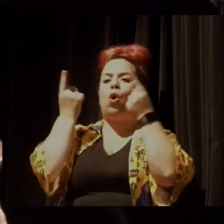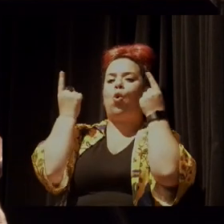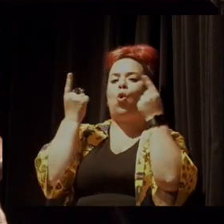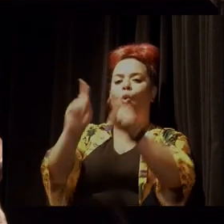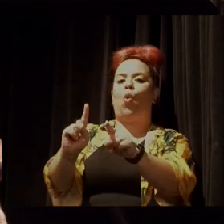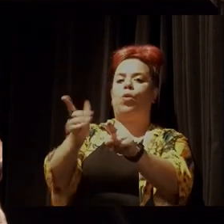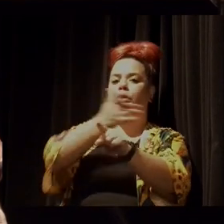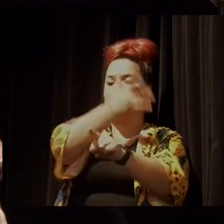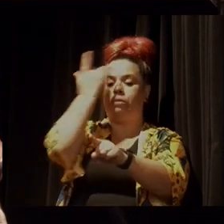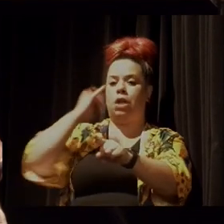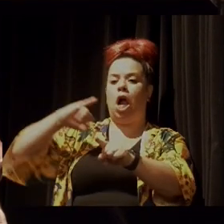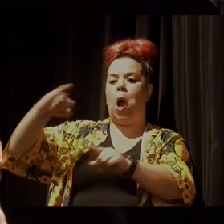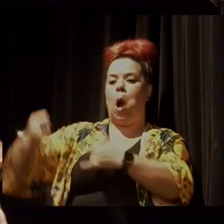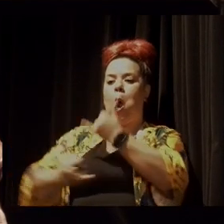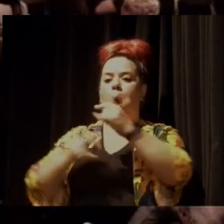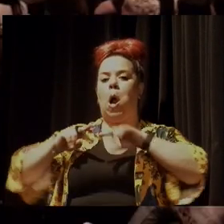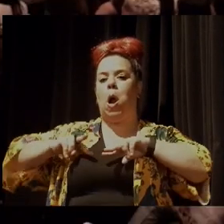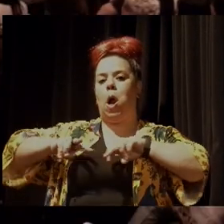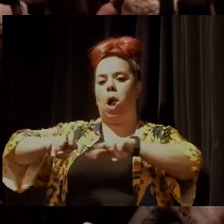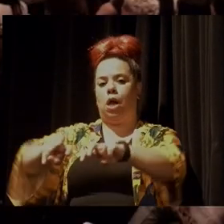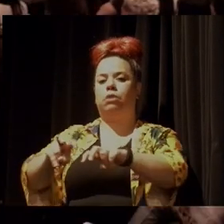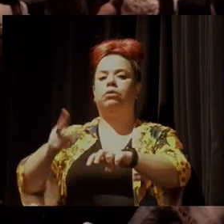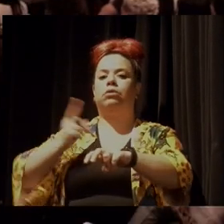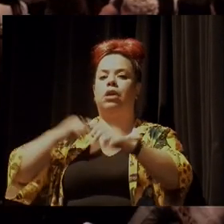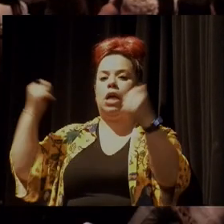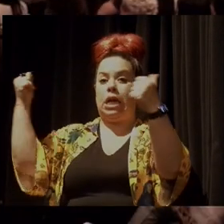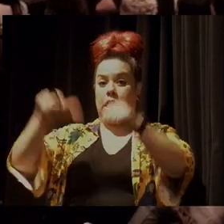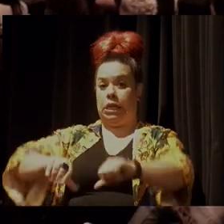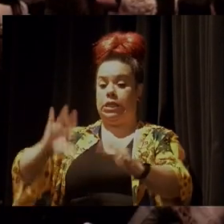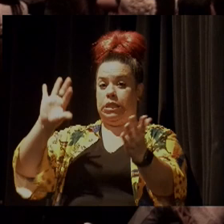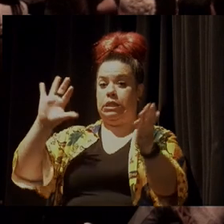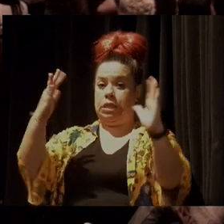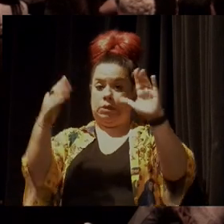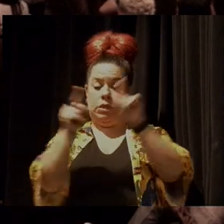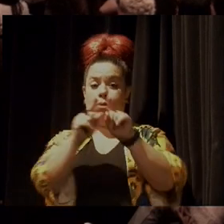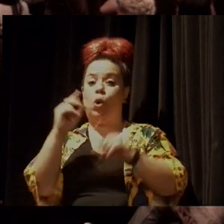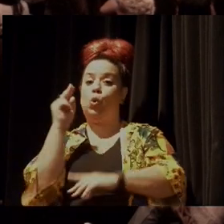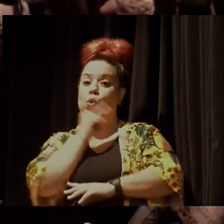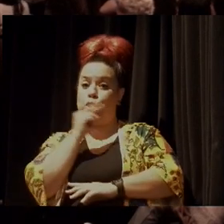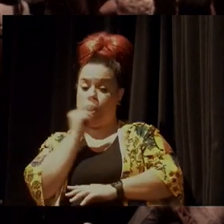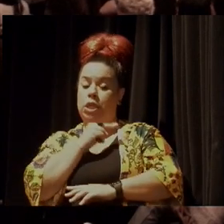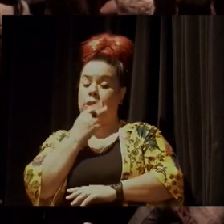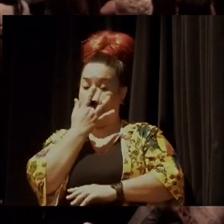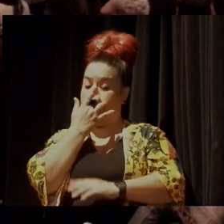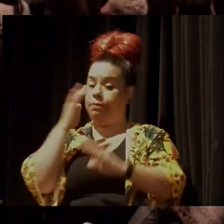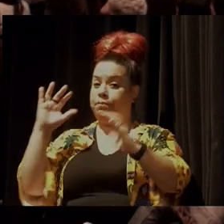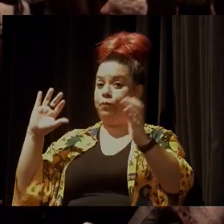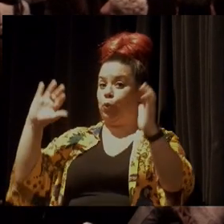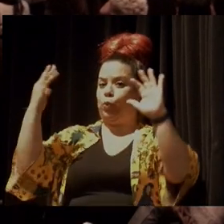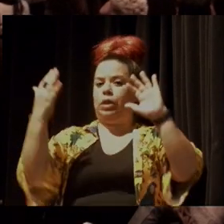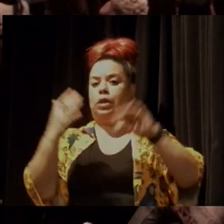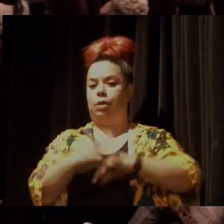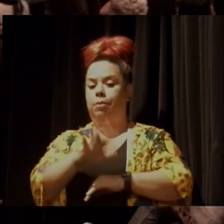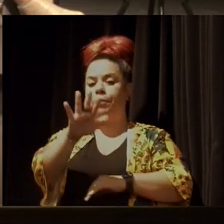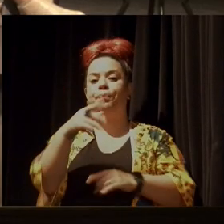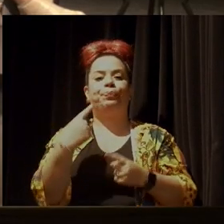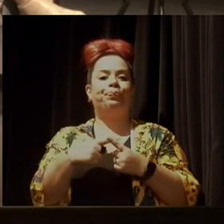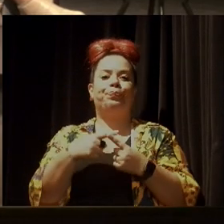crise climática, à emergência climática. porque só